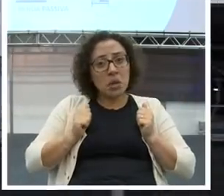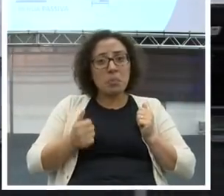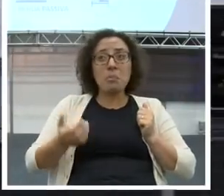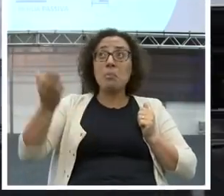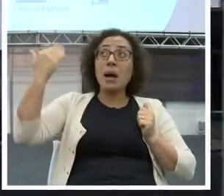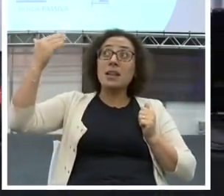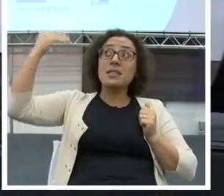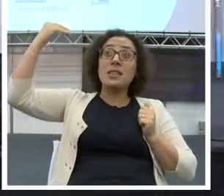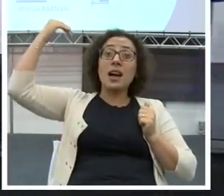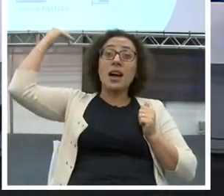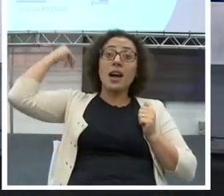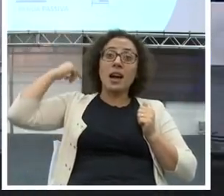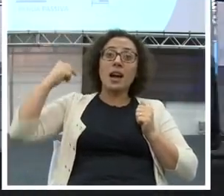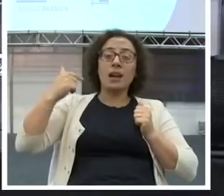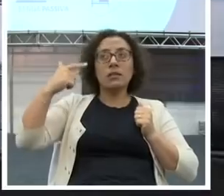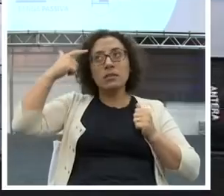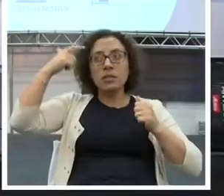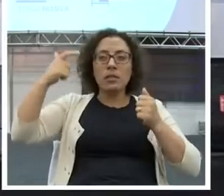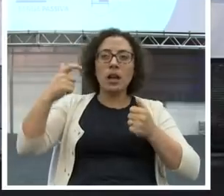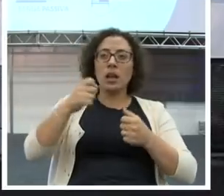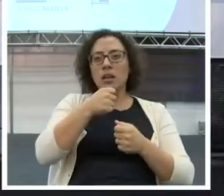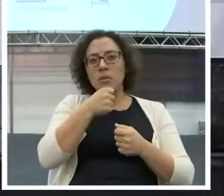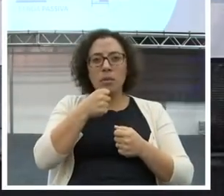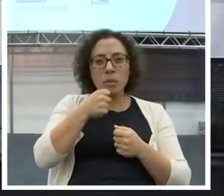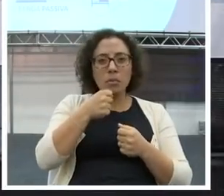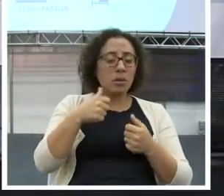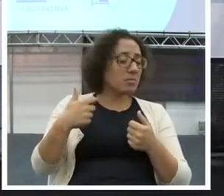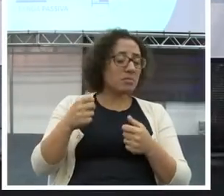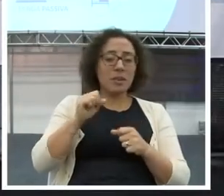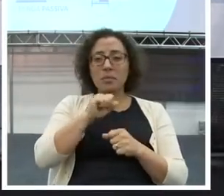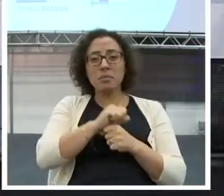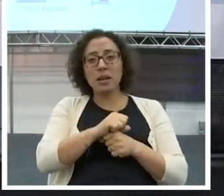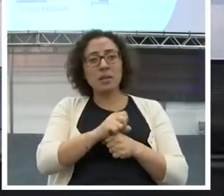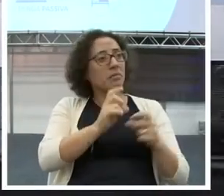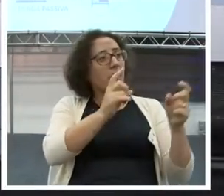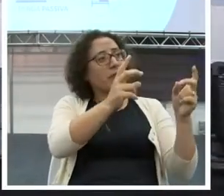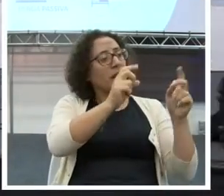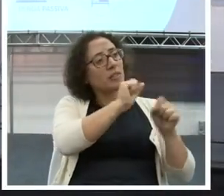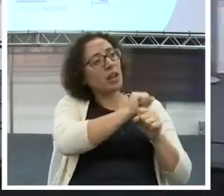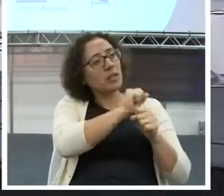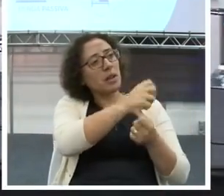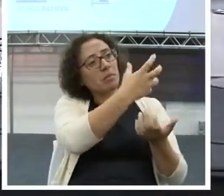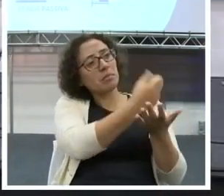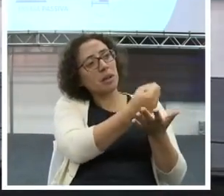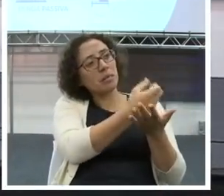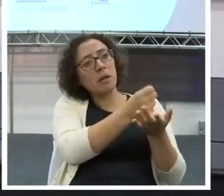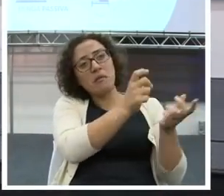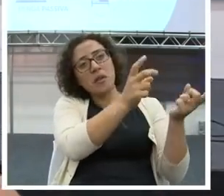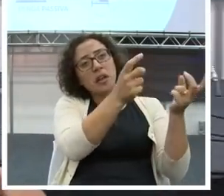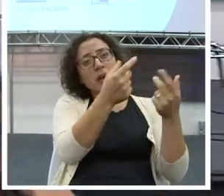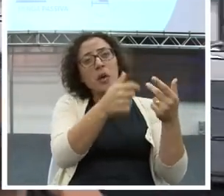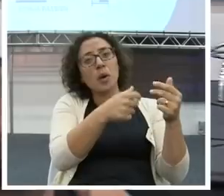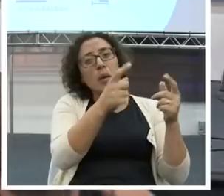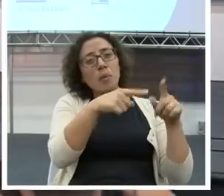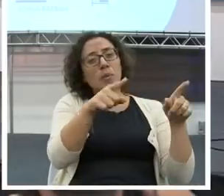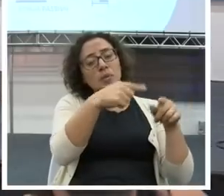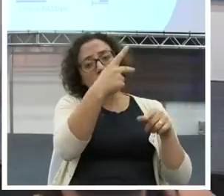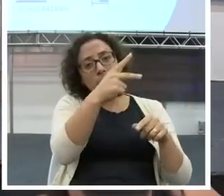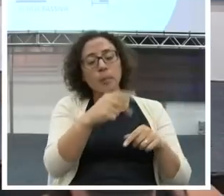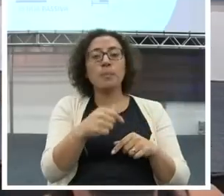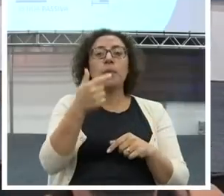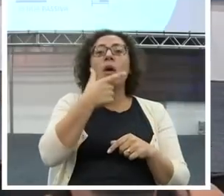anos atrás. O Paulo Coelho, um dos maiores vendedores de livro. Olha só que interessante.